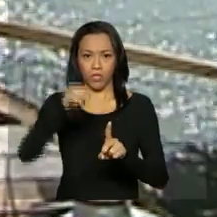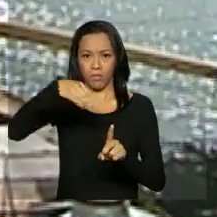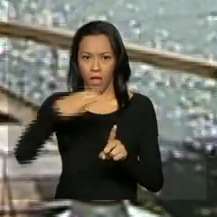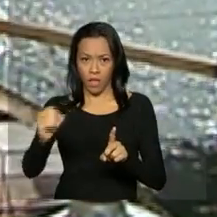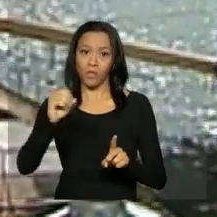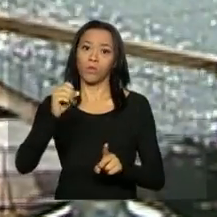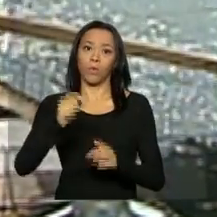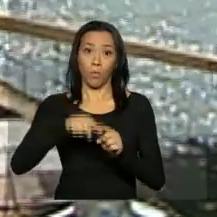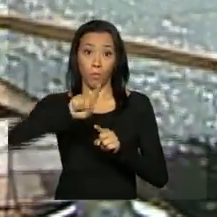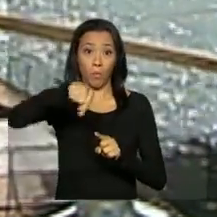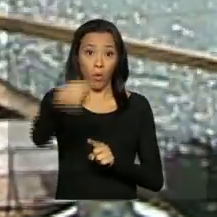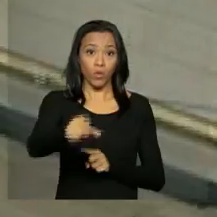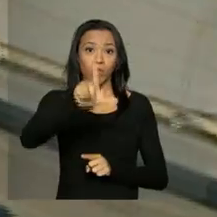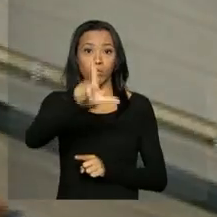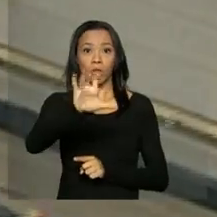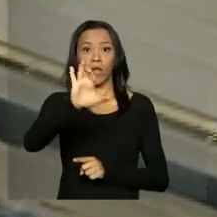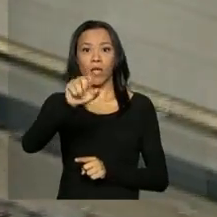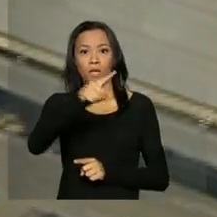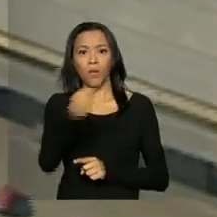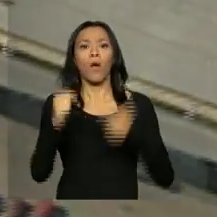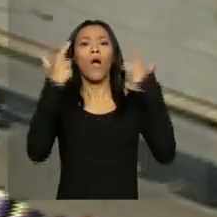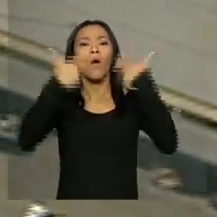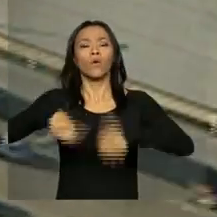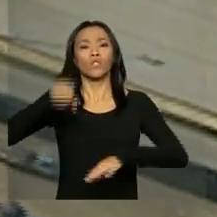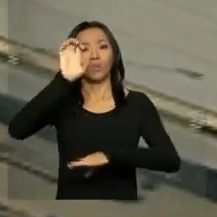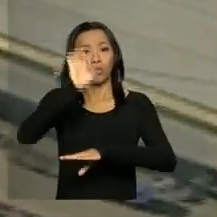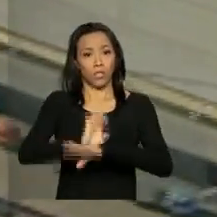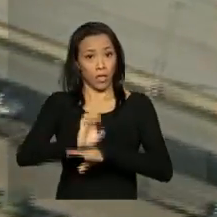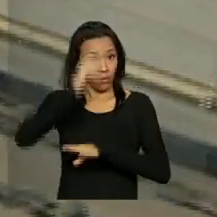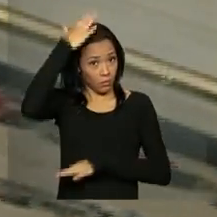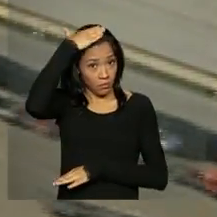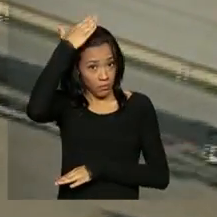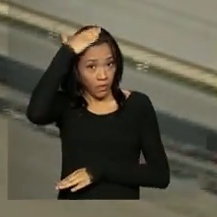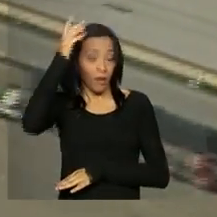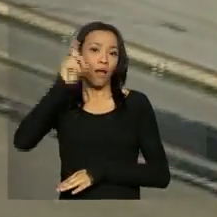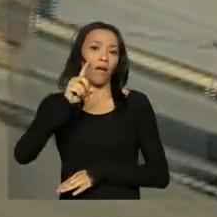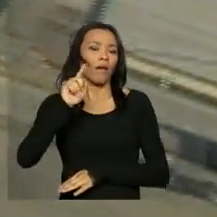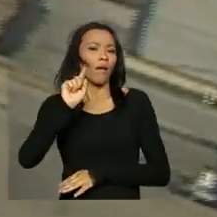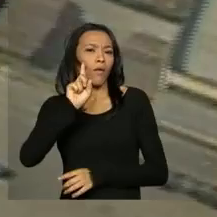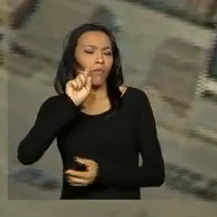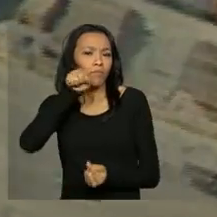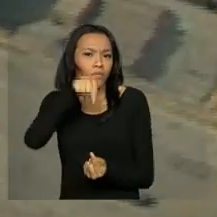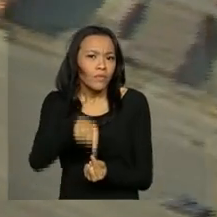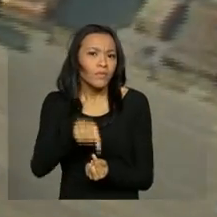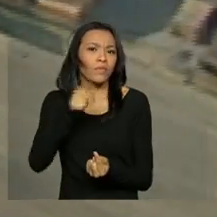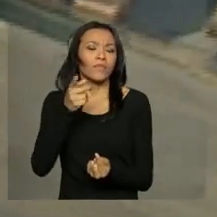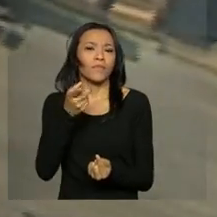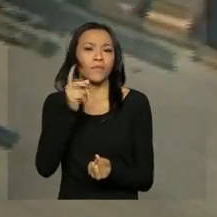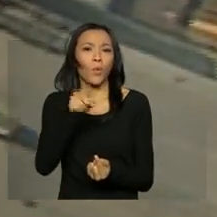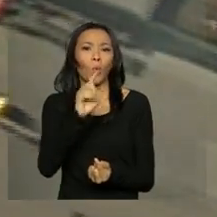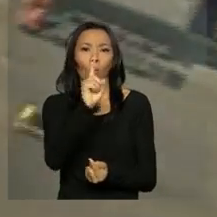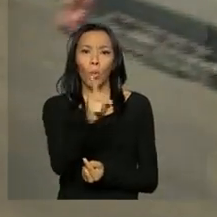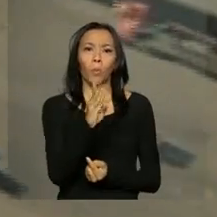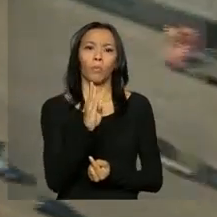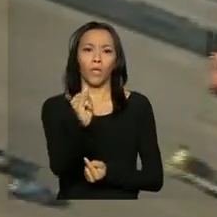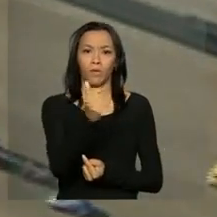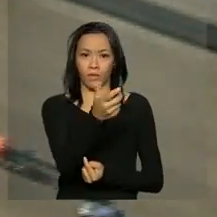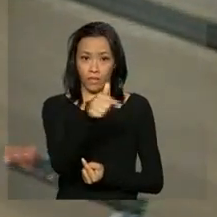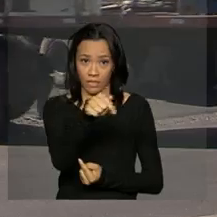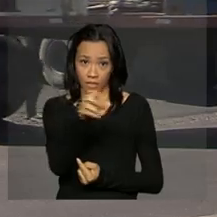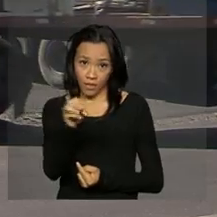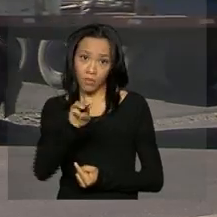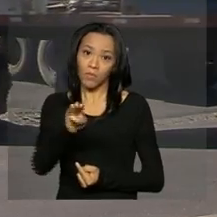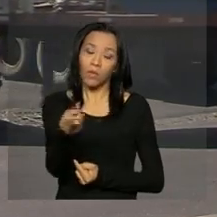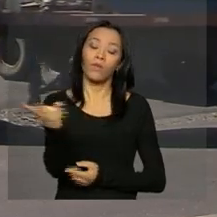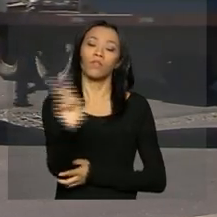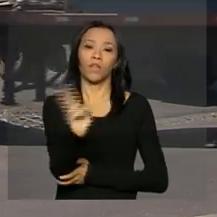concedidas seis áreas no estado do Pará, com previsão de investimentos de cerca de 1 bilhão e 700 milhões de reais.